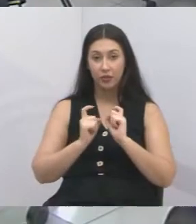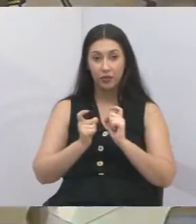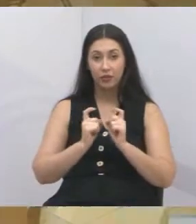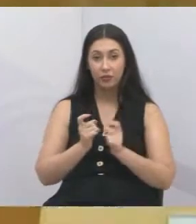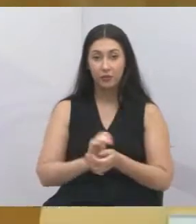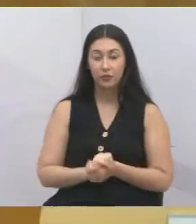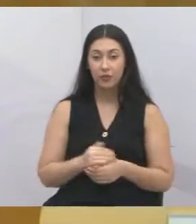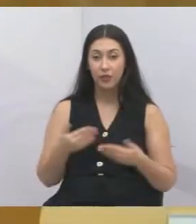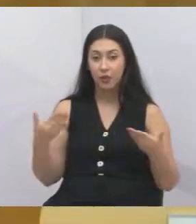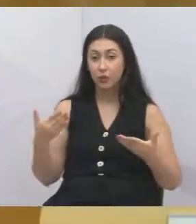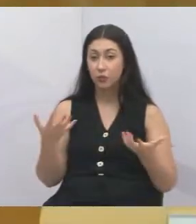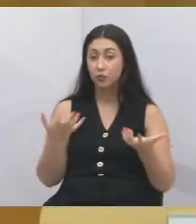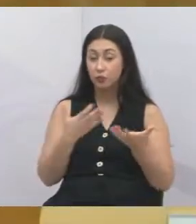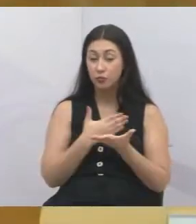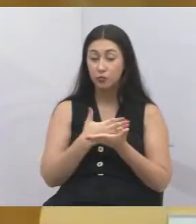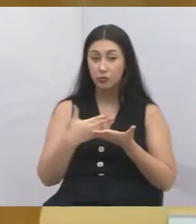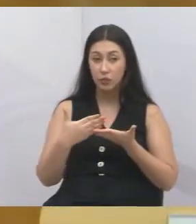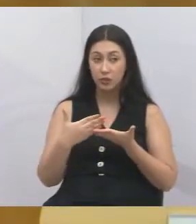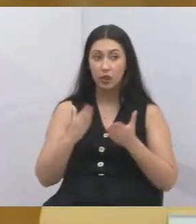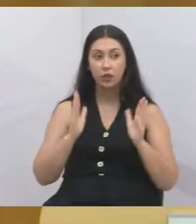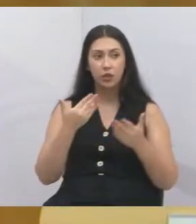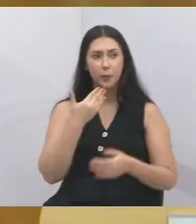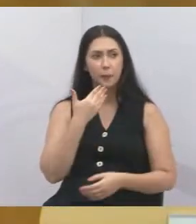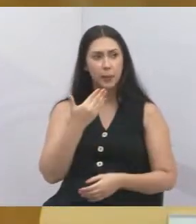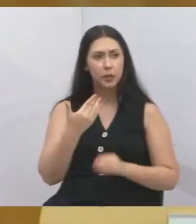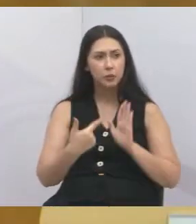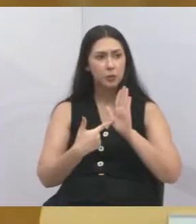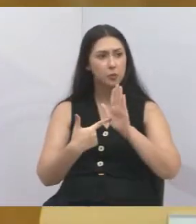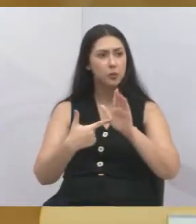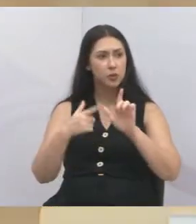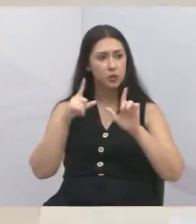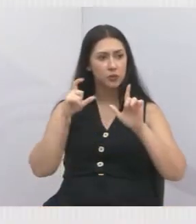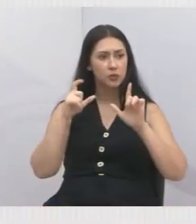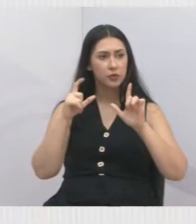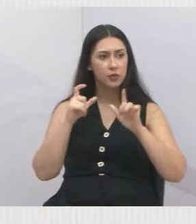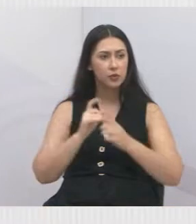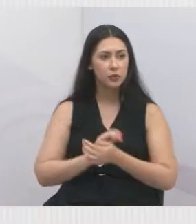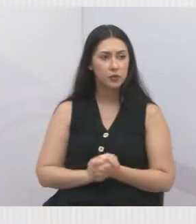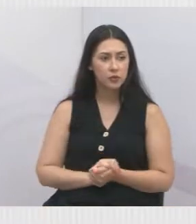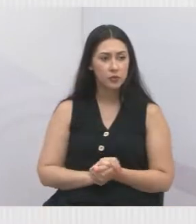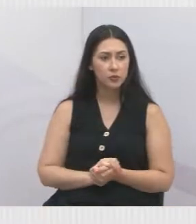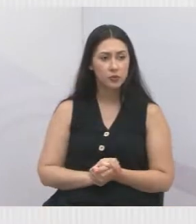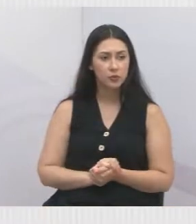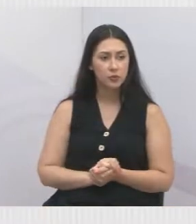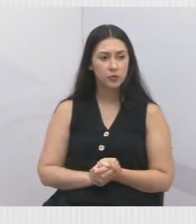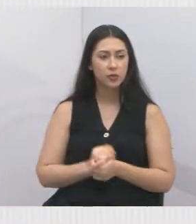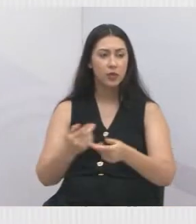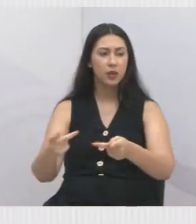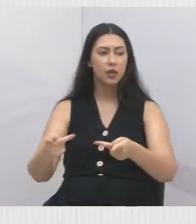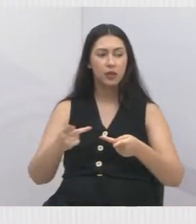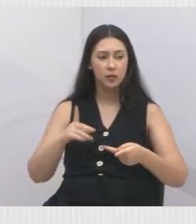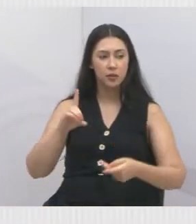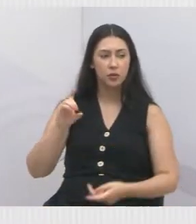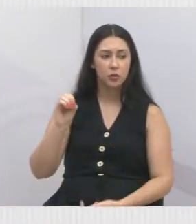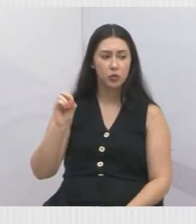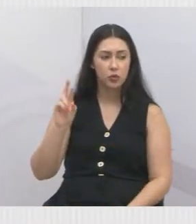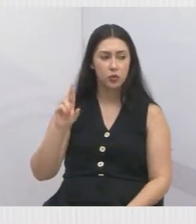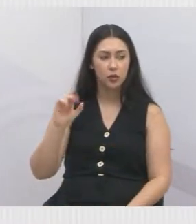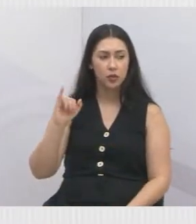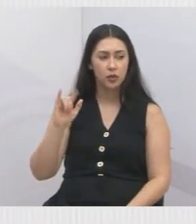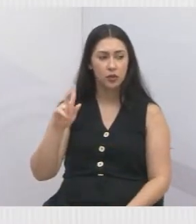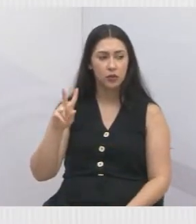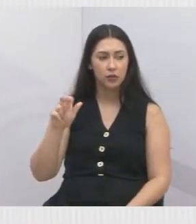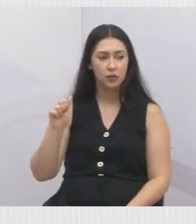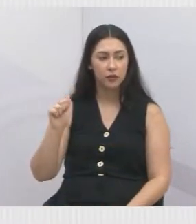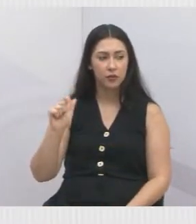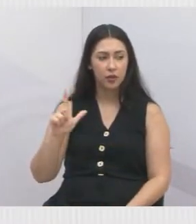Hoje eu quero iniciar aqui, já pedi para colocar as fotos por gentileza. Recebi aqui o seu Dorival, morador